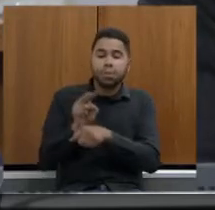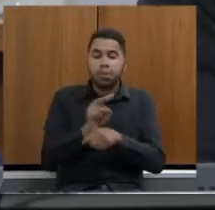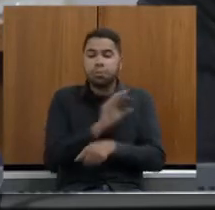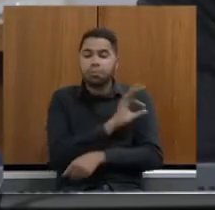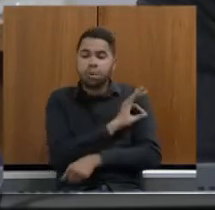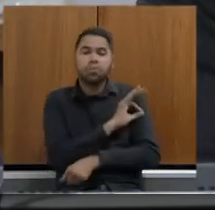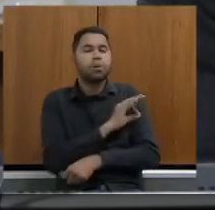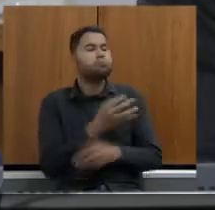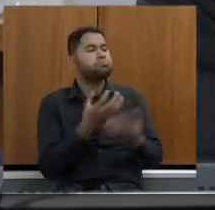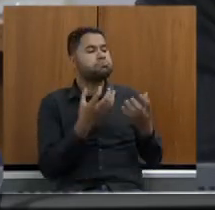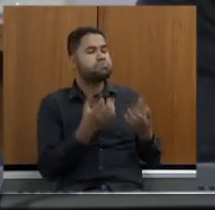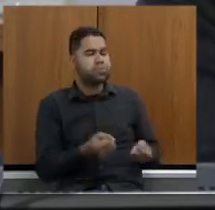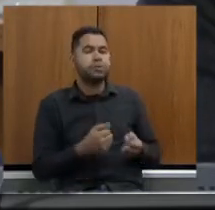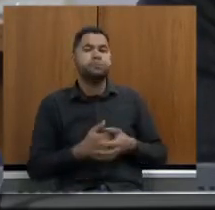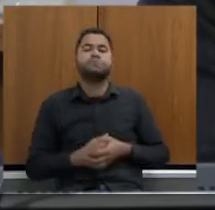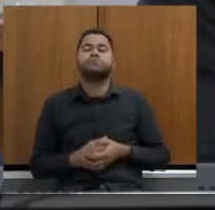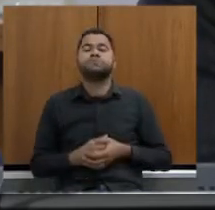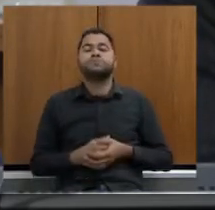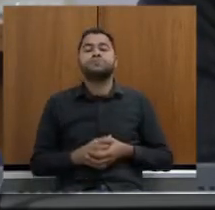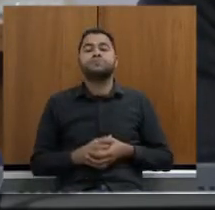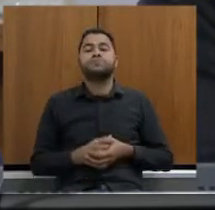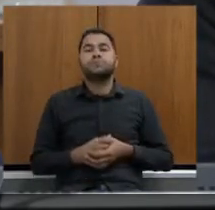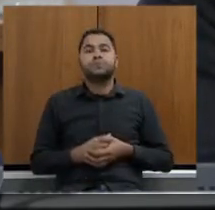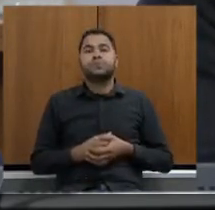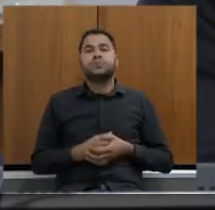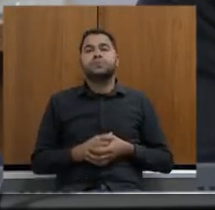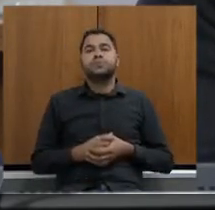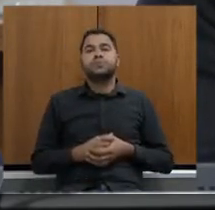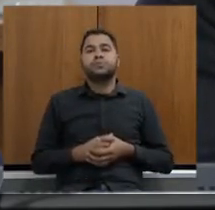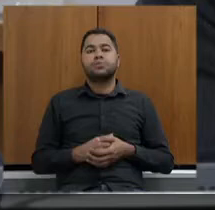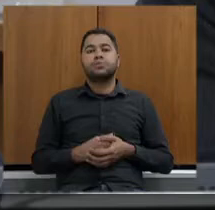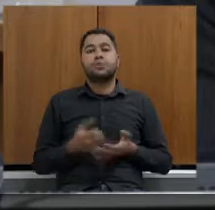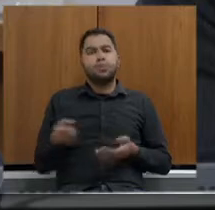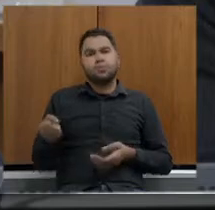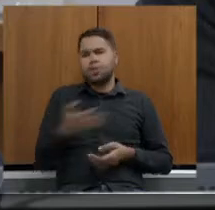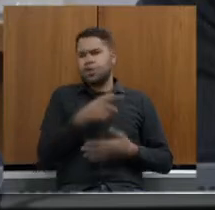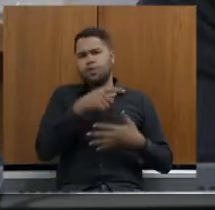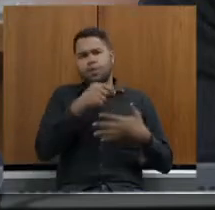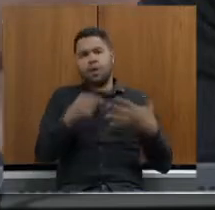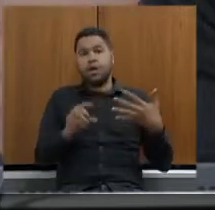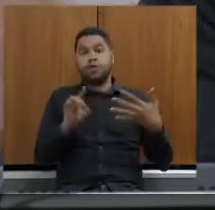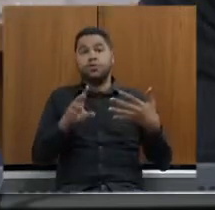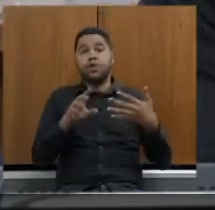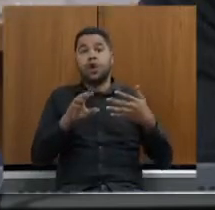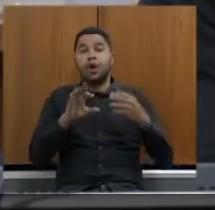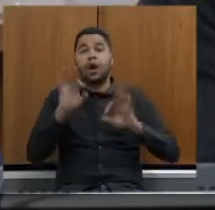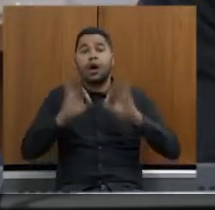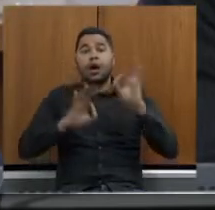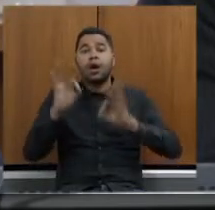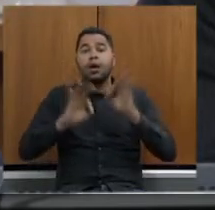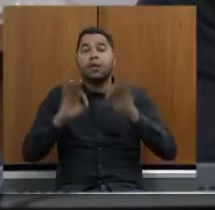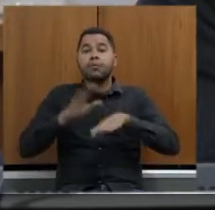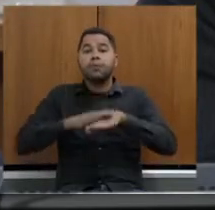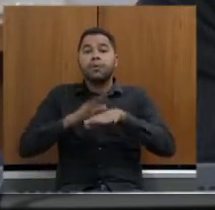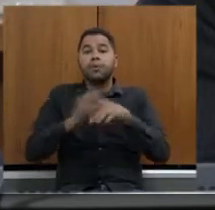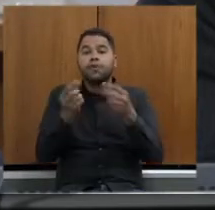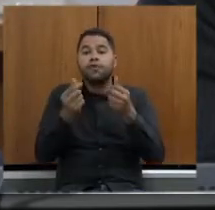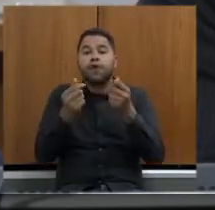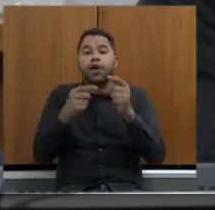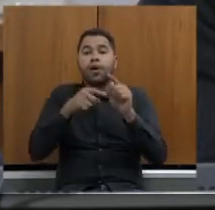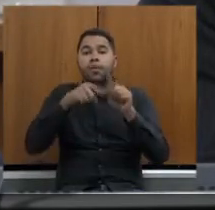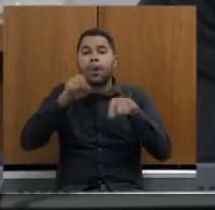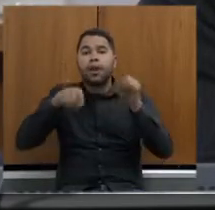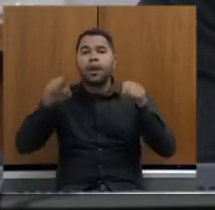sim então eu não tenho que fazer uma nova licitação nem atualizar o projeto eles topam fazer com a